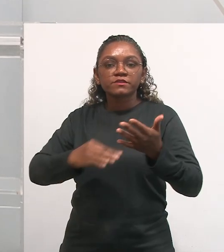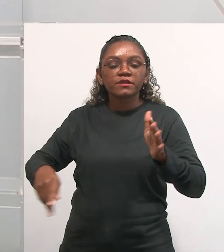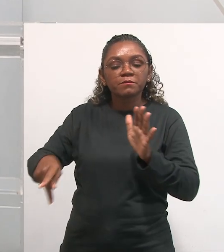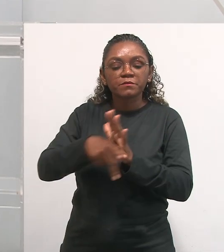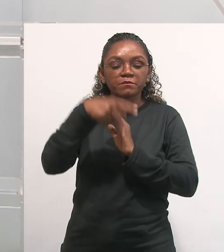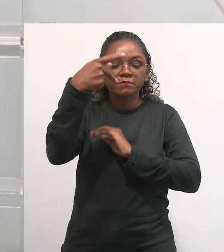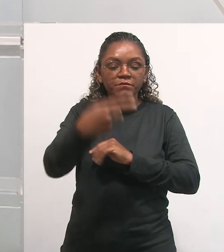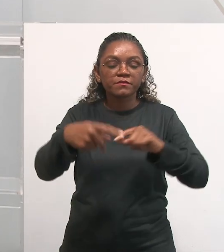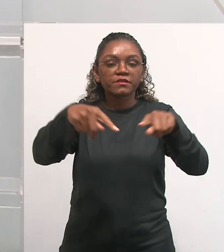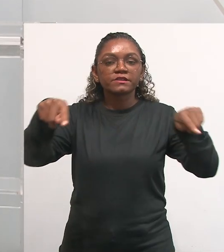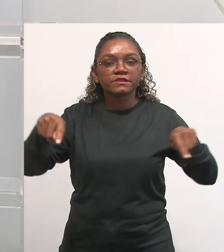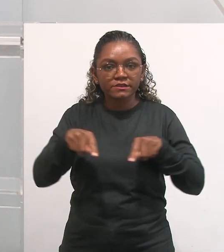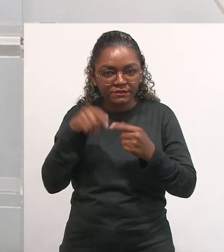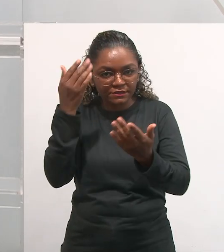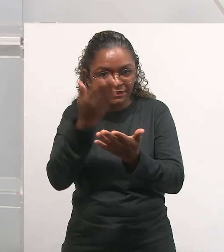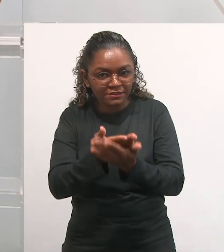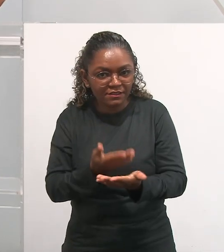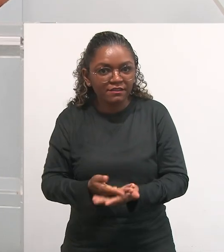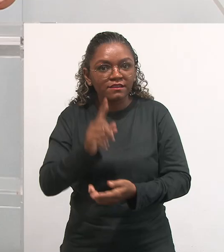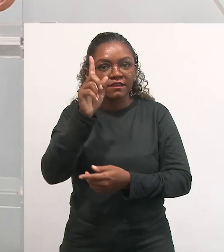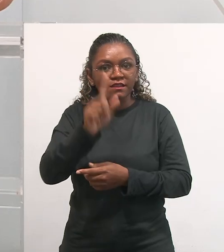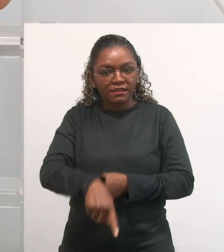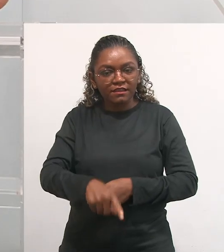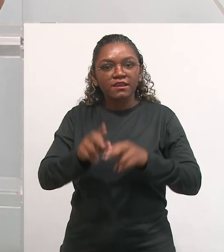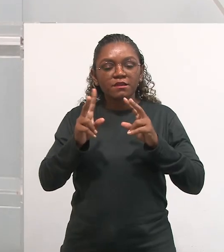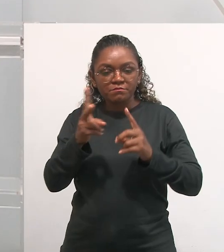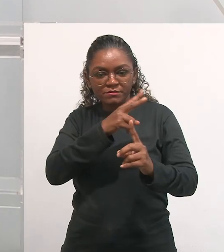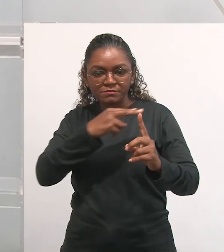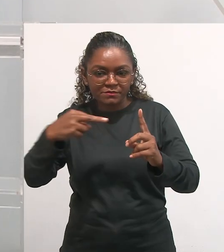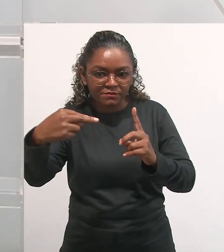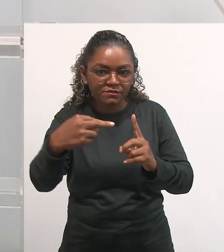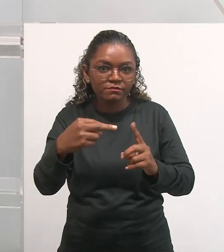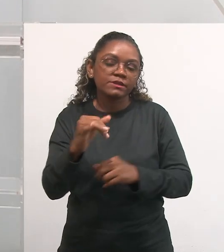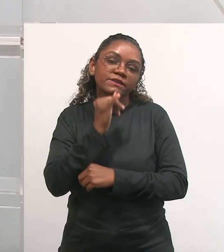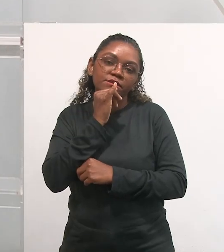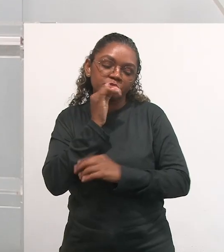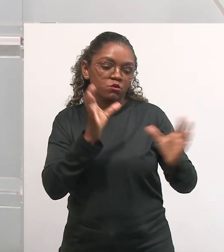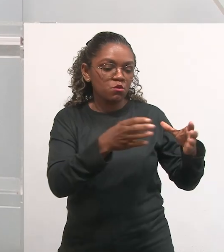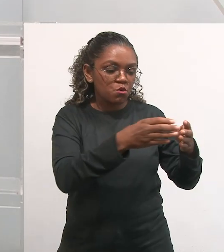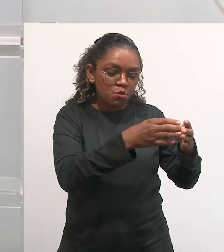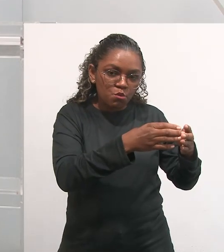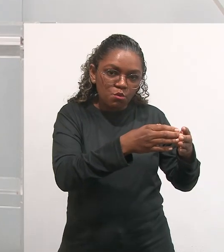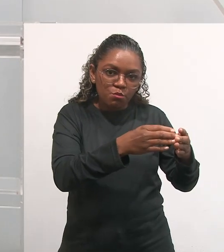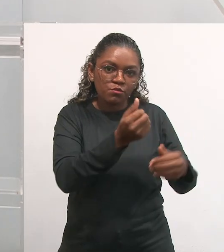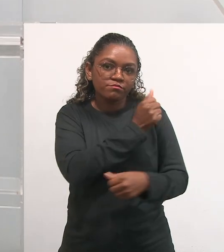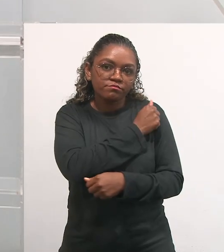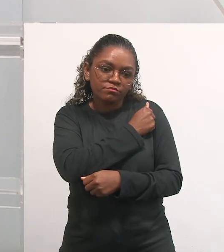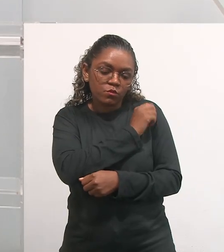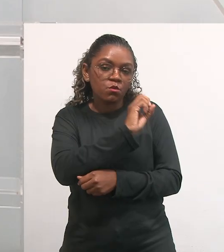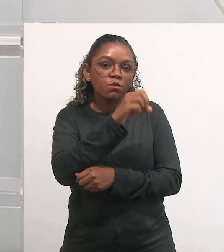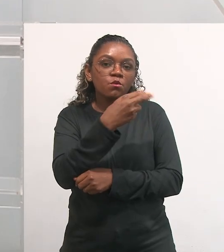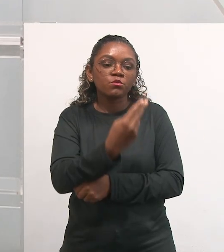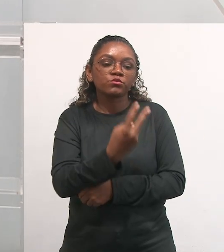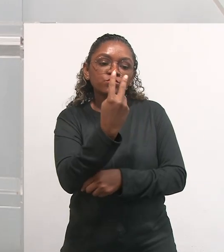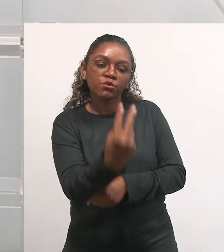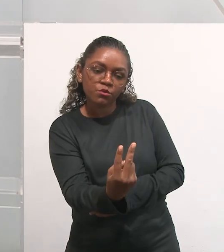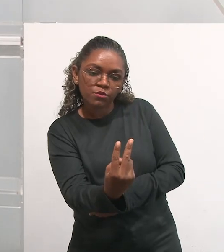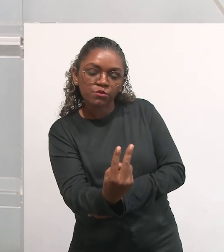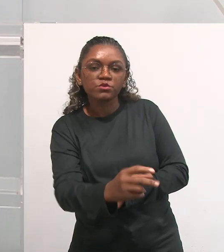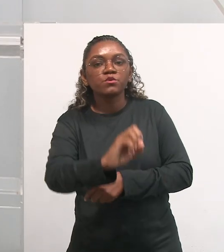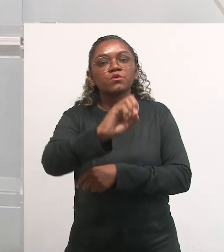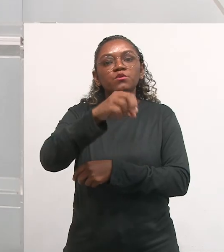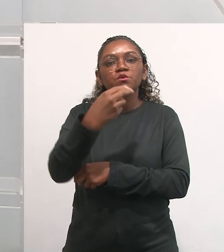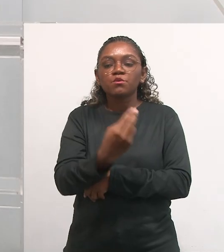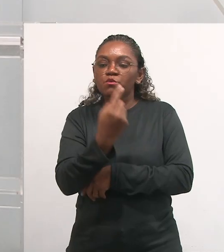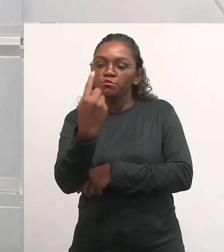acordo com essa intencionalidade, ou agrupar os alunos, ou em duplas, ou em grupos, ou separados, ou fazendo uma pesquisa,